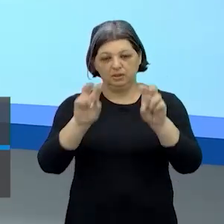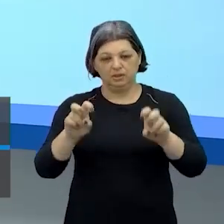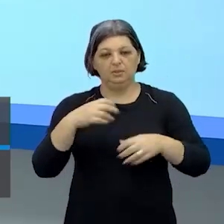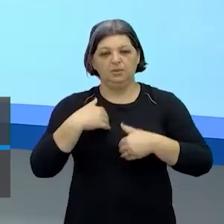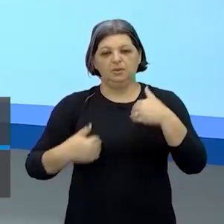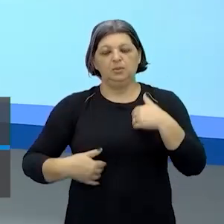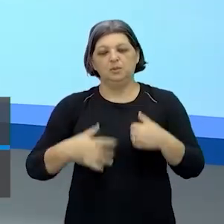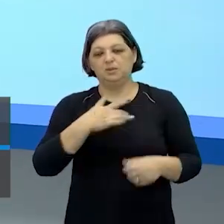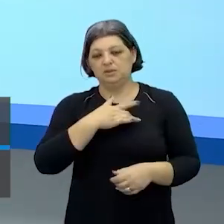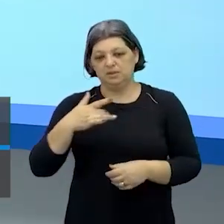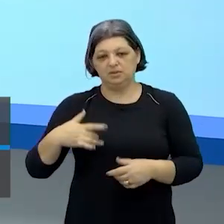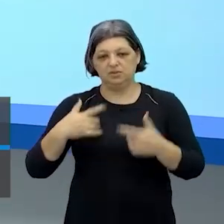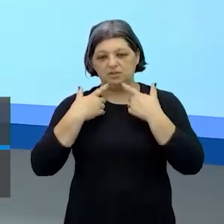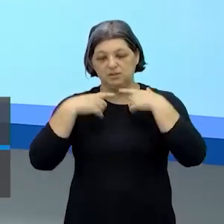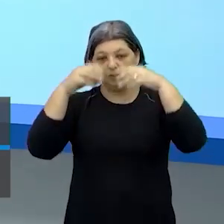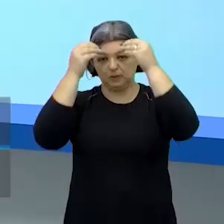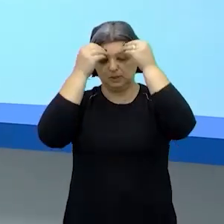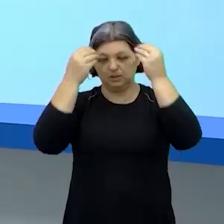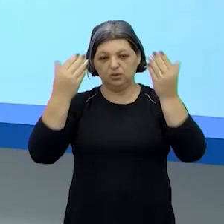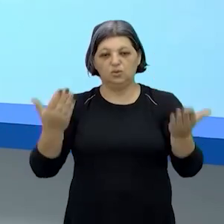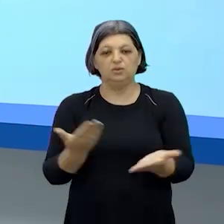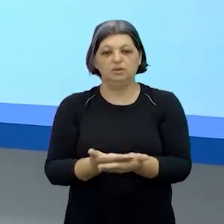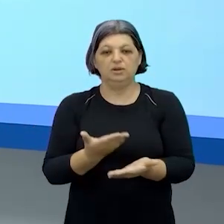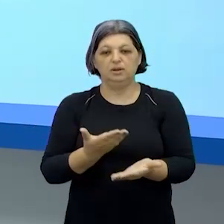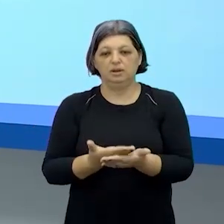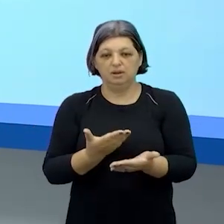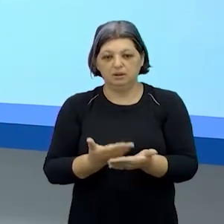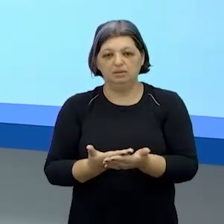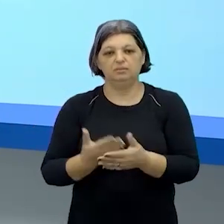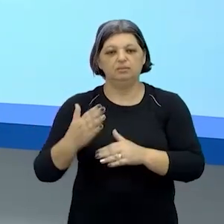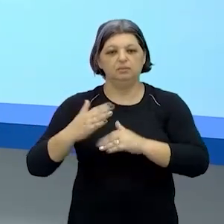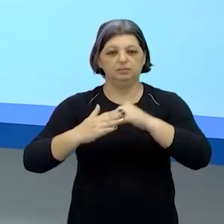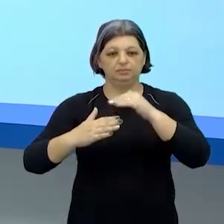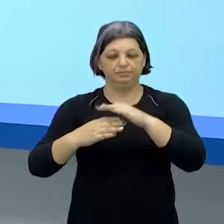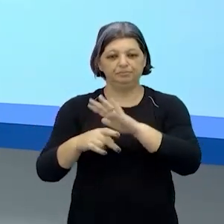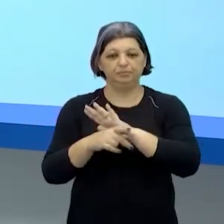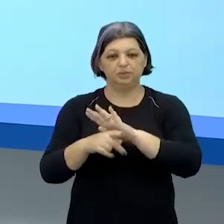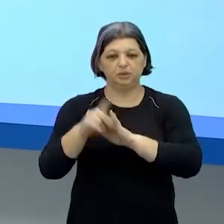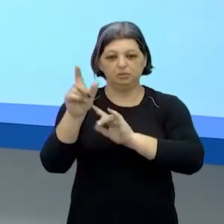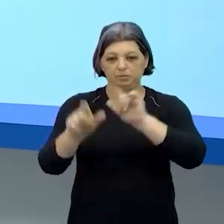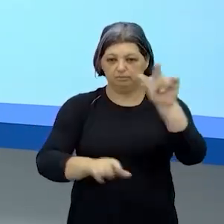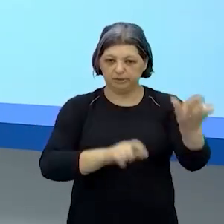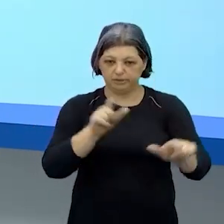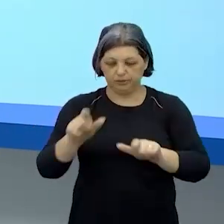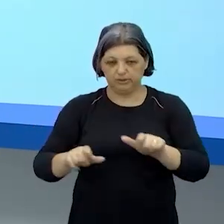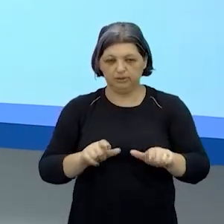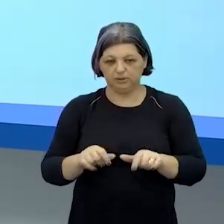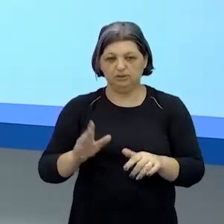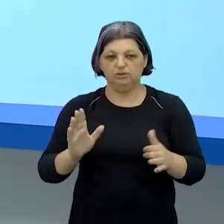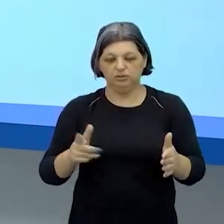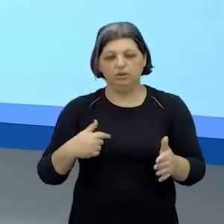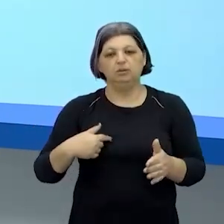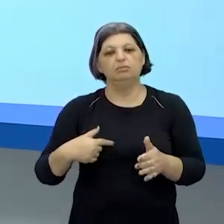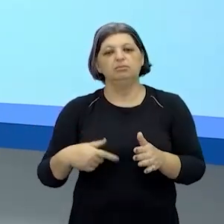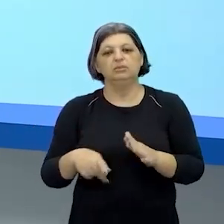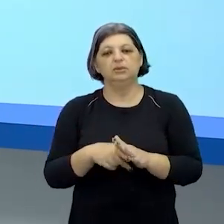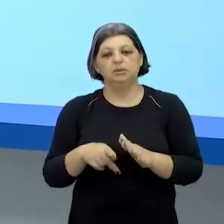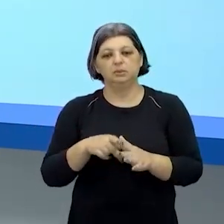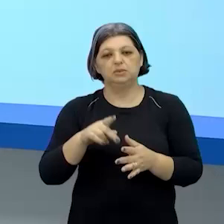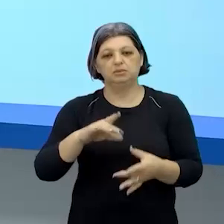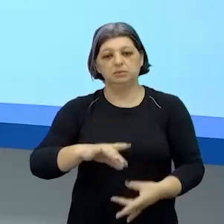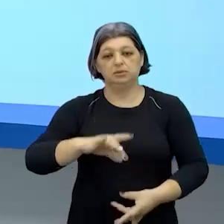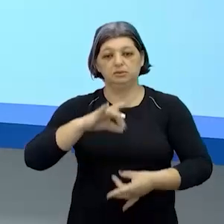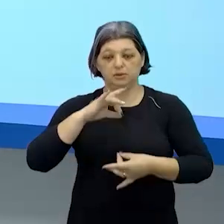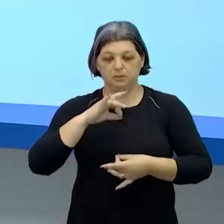hoje mais uma aula sobre construção de personagem estamos caminhando já para nossa performance novamente